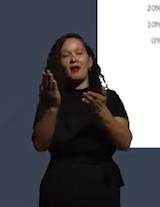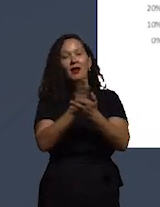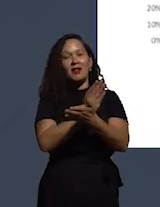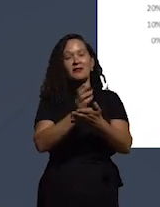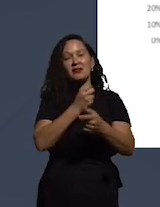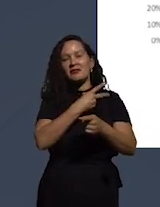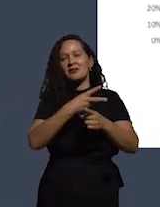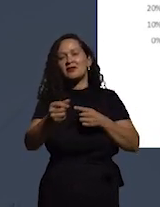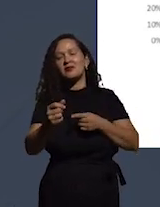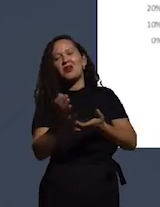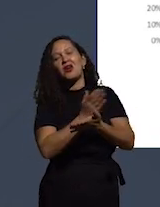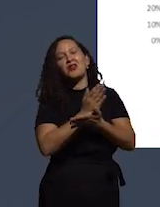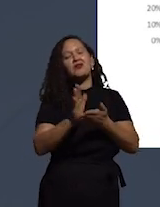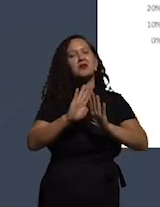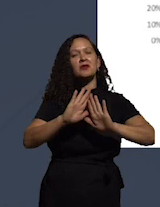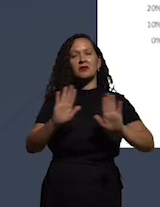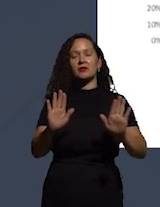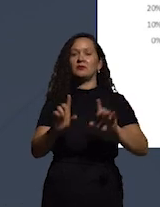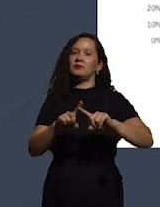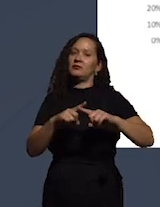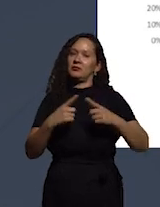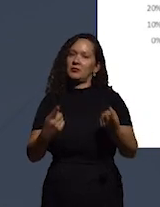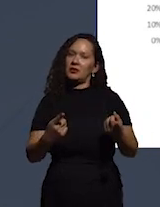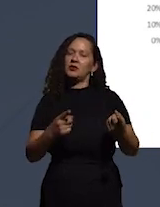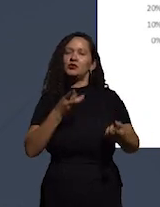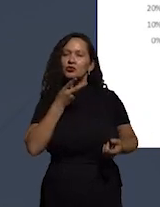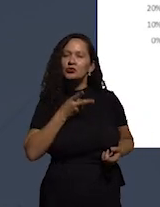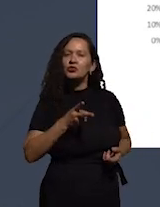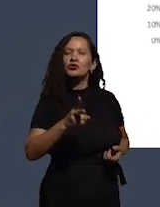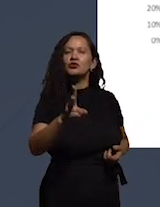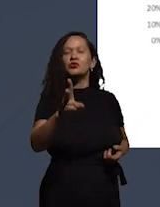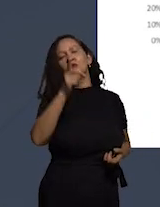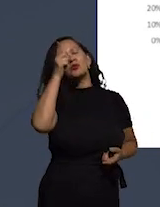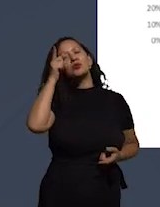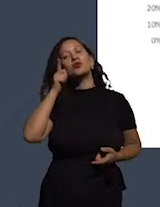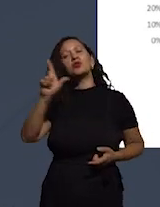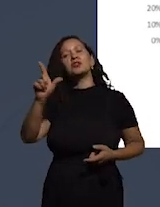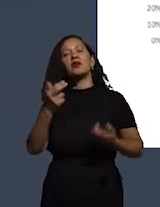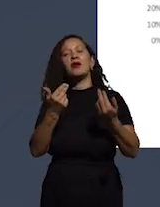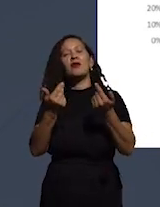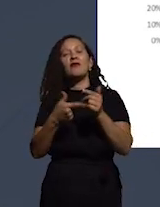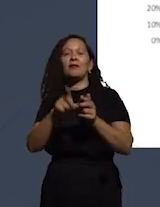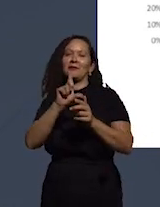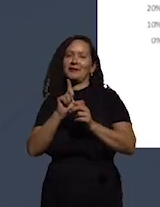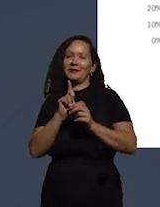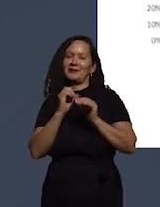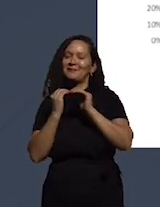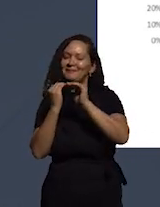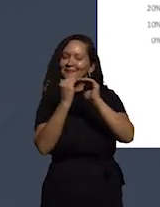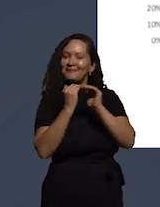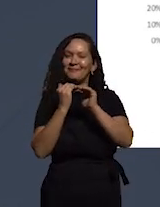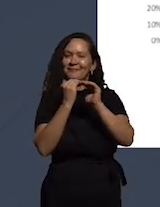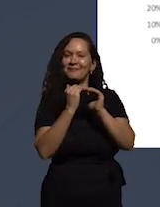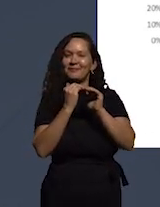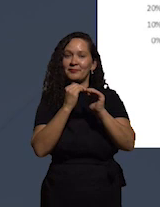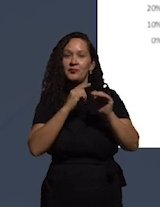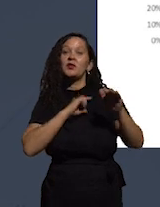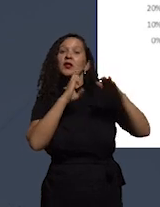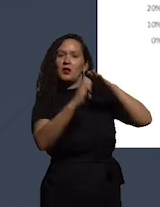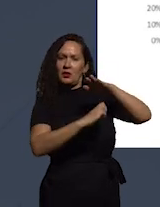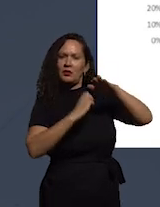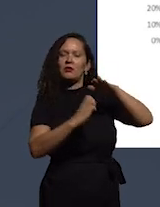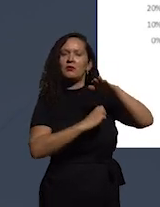mas eles continuam a ganhar. Quanto que ganhavam antes? Existem empresas que